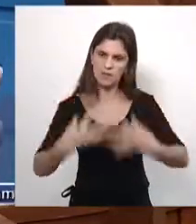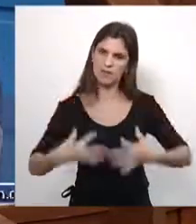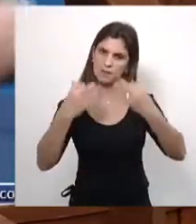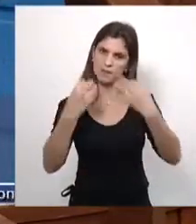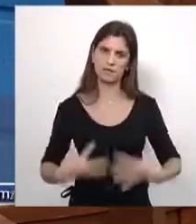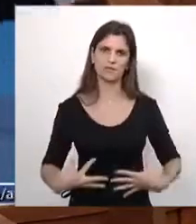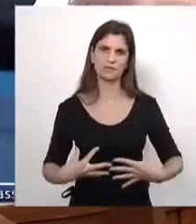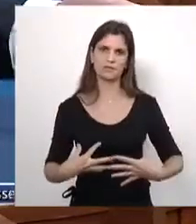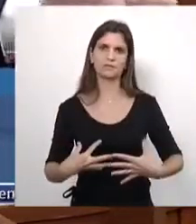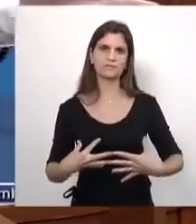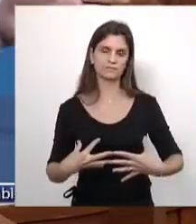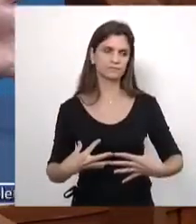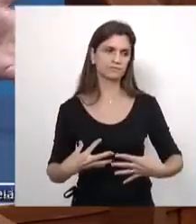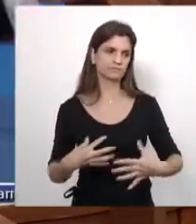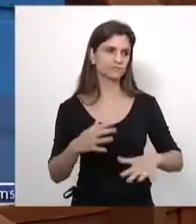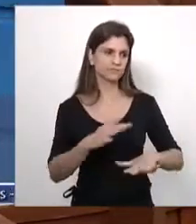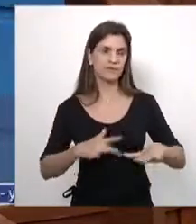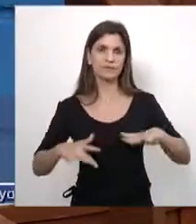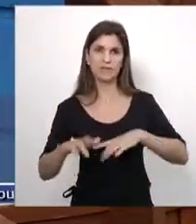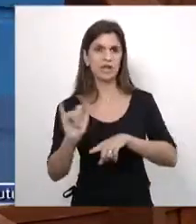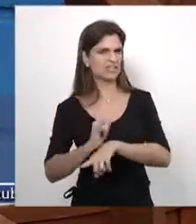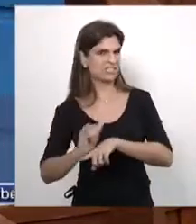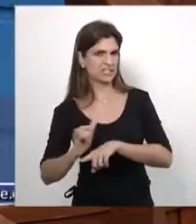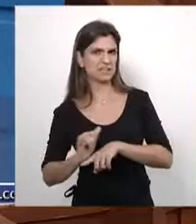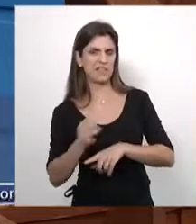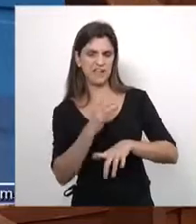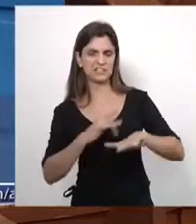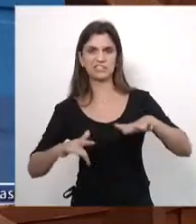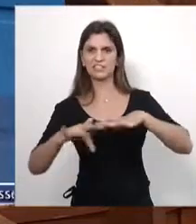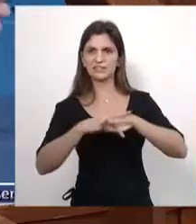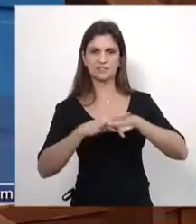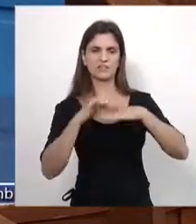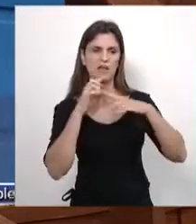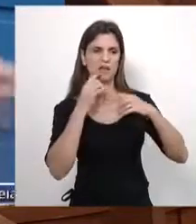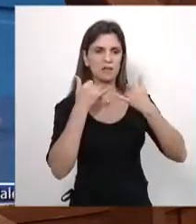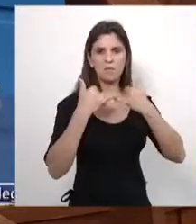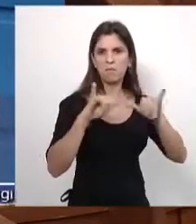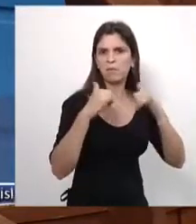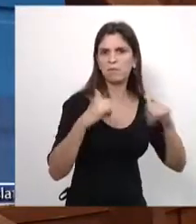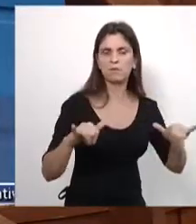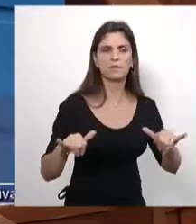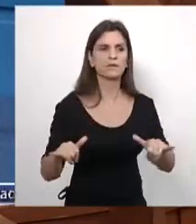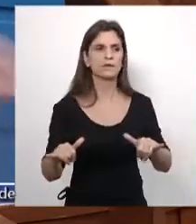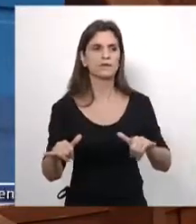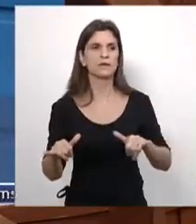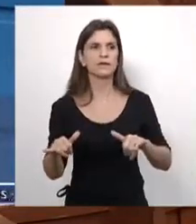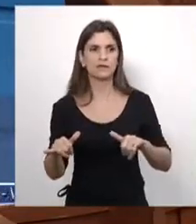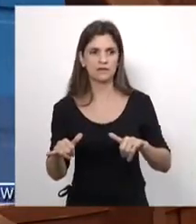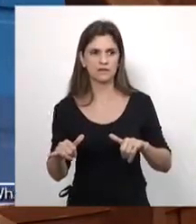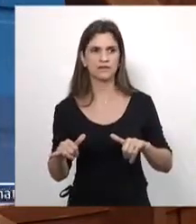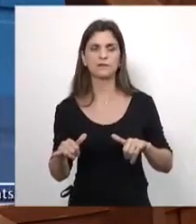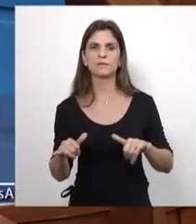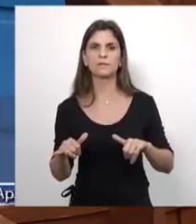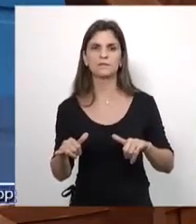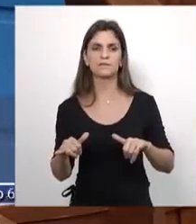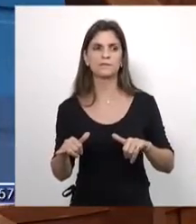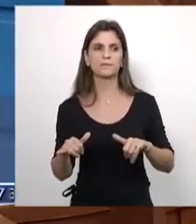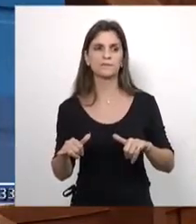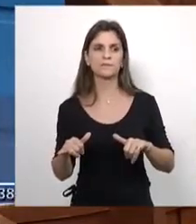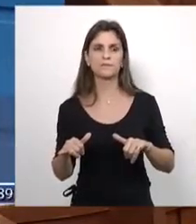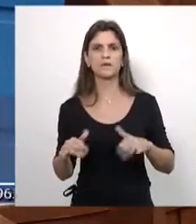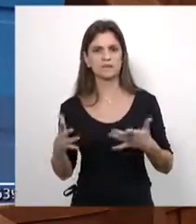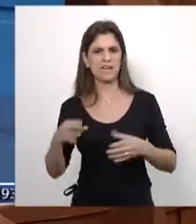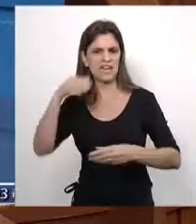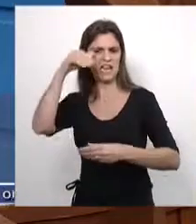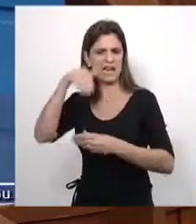de rede social porque ele foi eleito na sombra do deputado do presidente Bolsonaro, que pedia para votar no 17 e aí foi de cima embaixo na